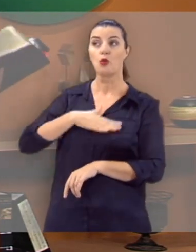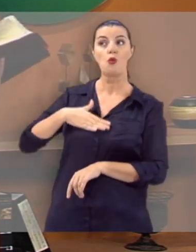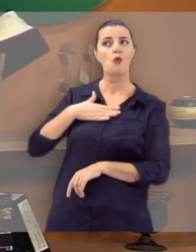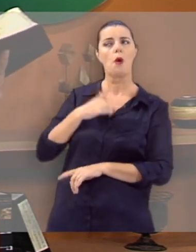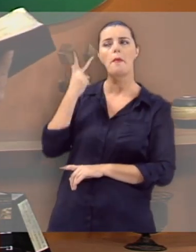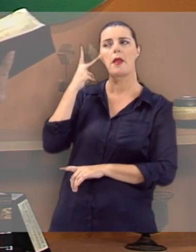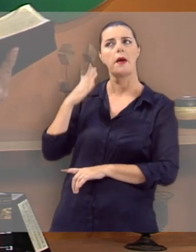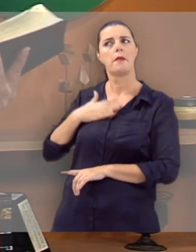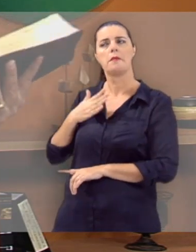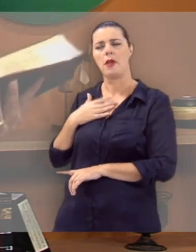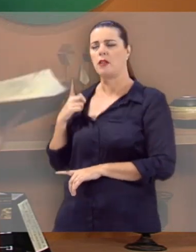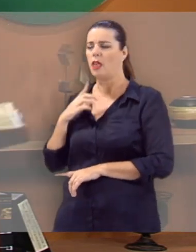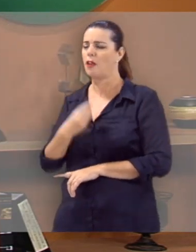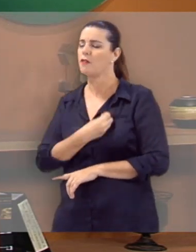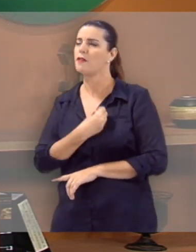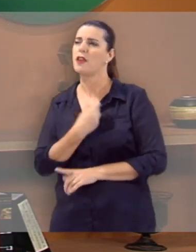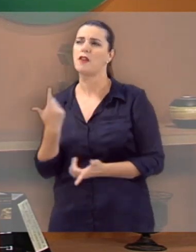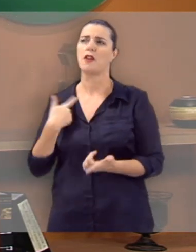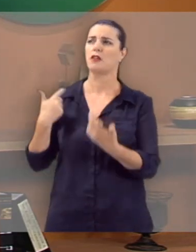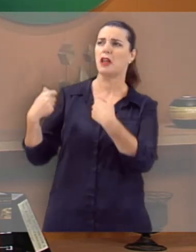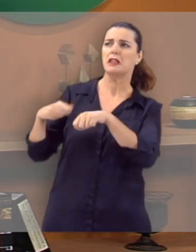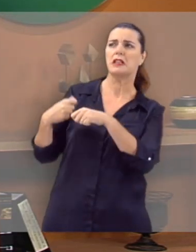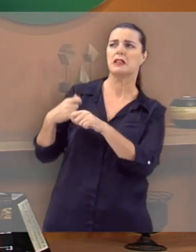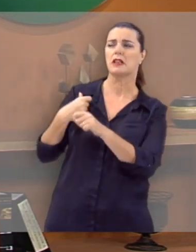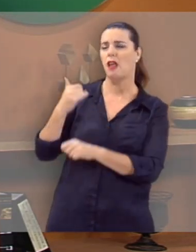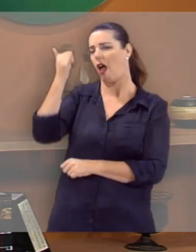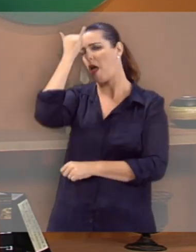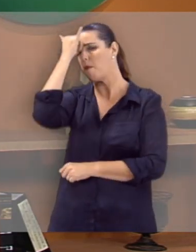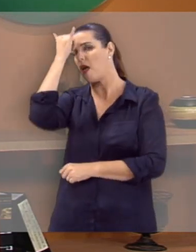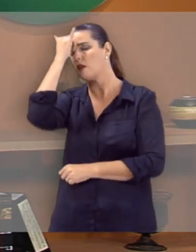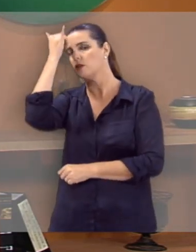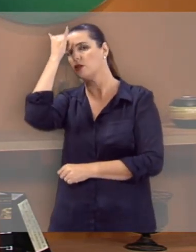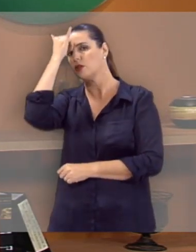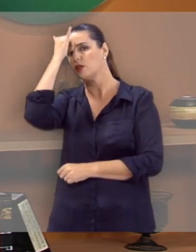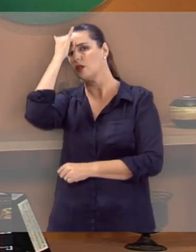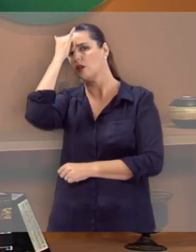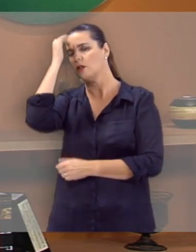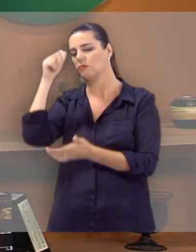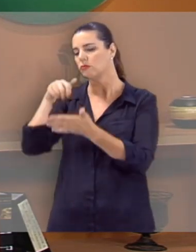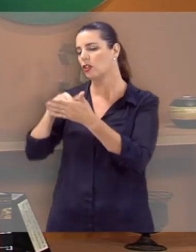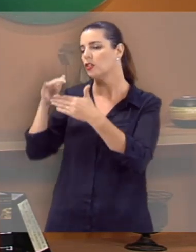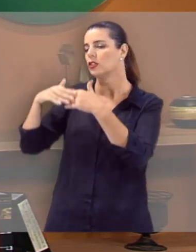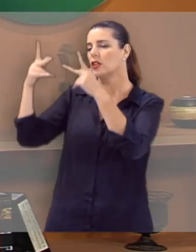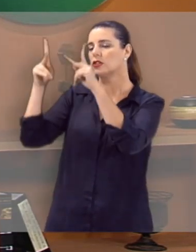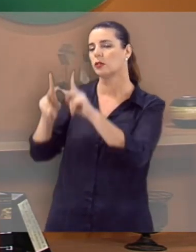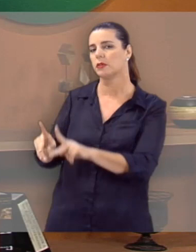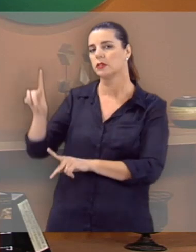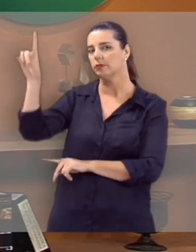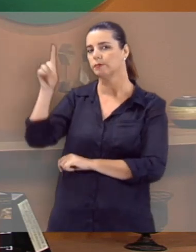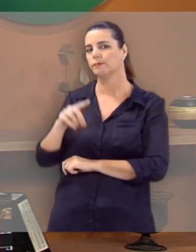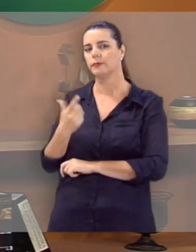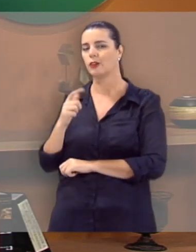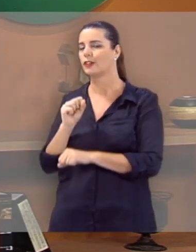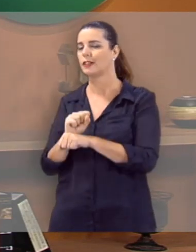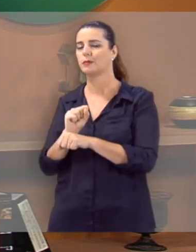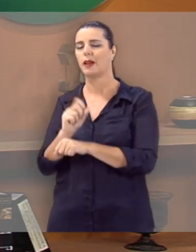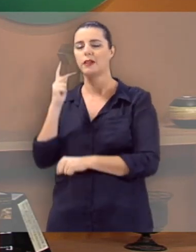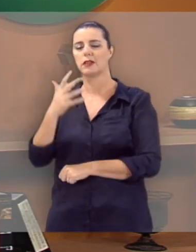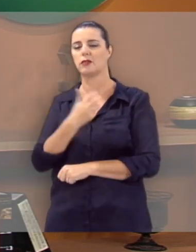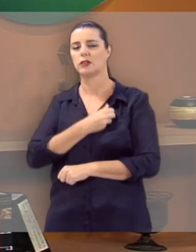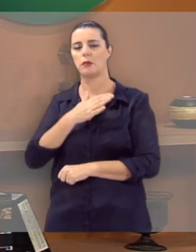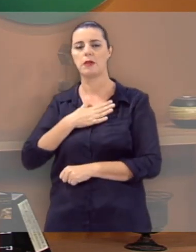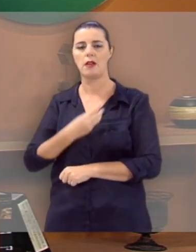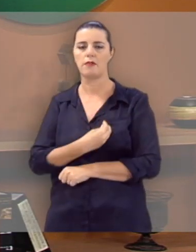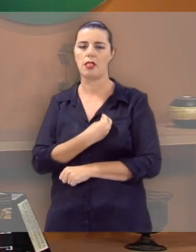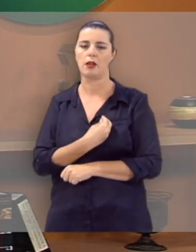suficientes e eu vou caminhando sem necessidade de me arrepender e de me render aos pés do Salvador, não há esperança de